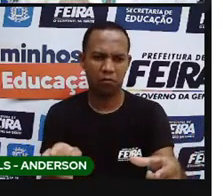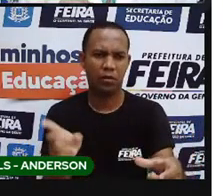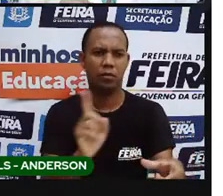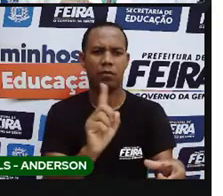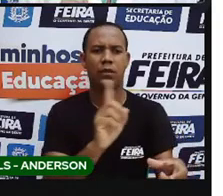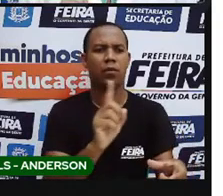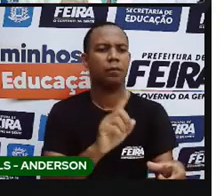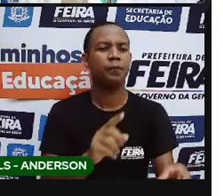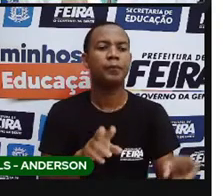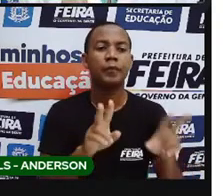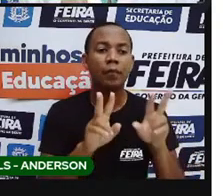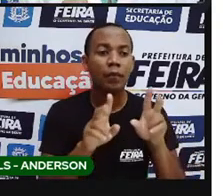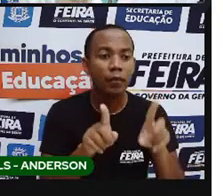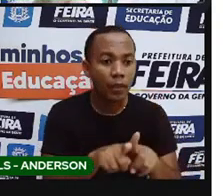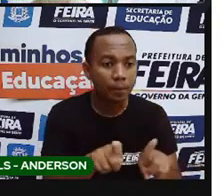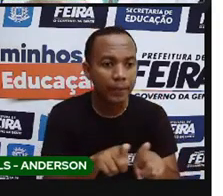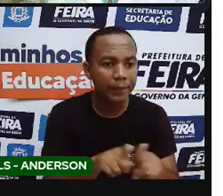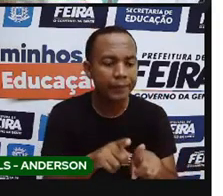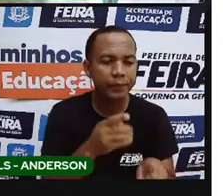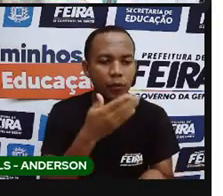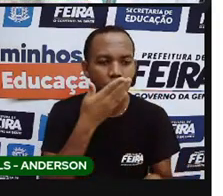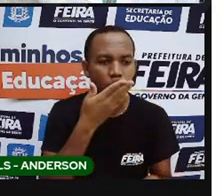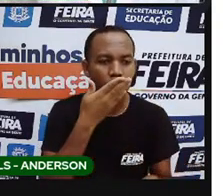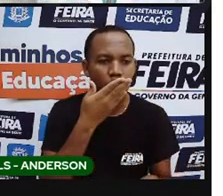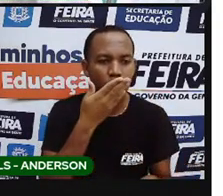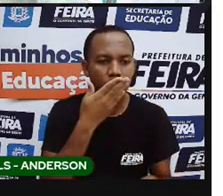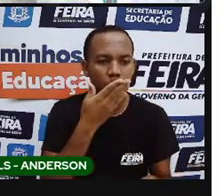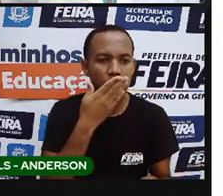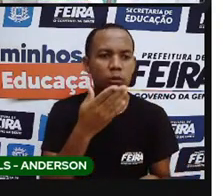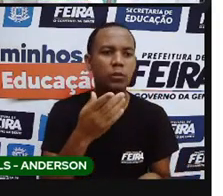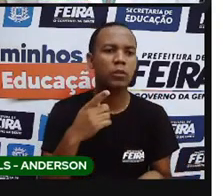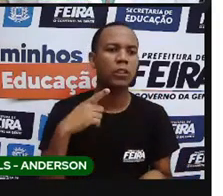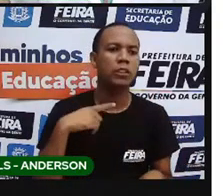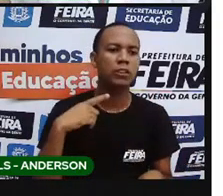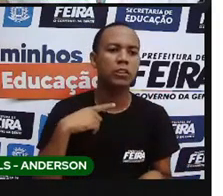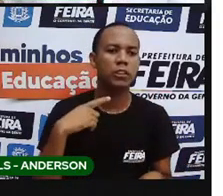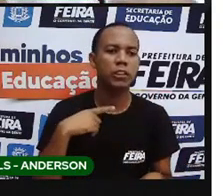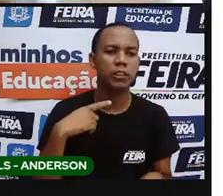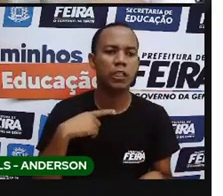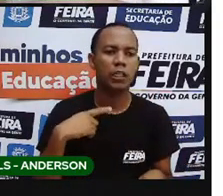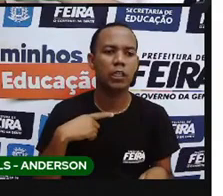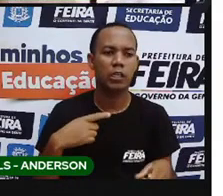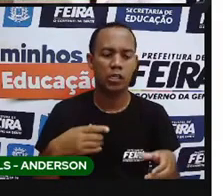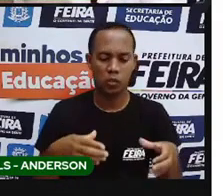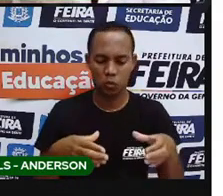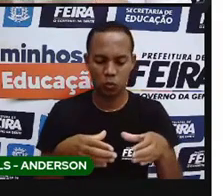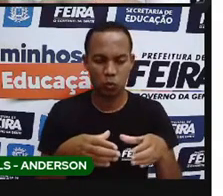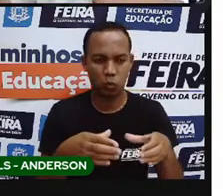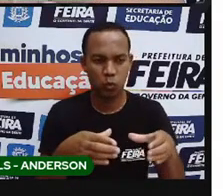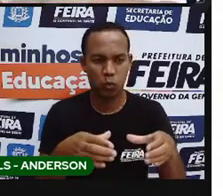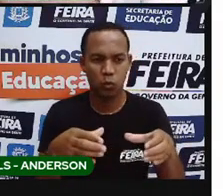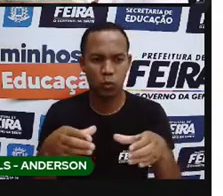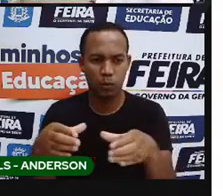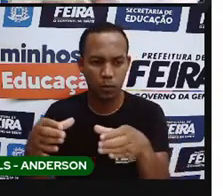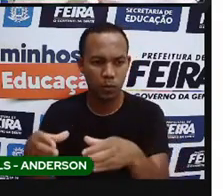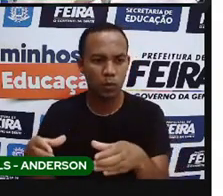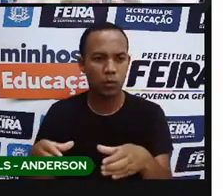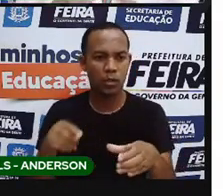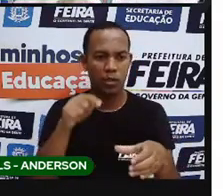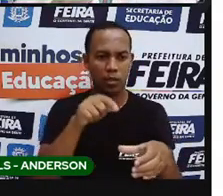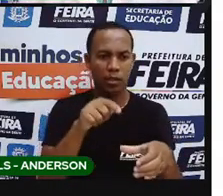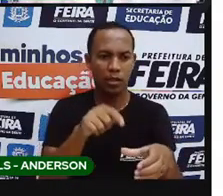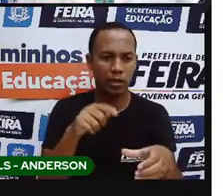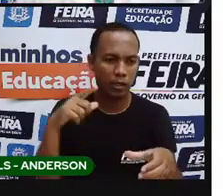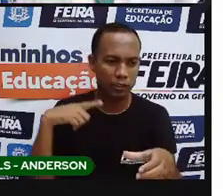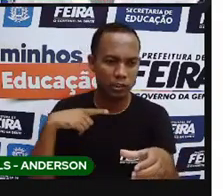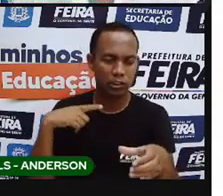Os indígenas também, eles eram o quê? Ó, povo, ó, povos. E cada povo desse